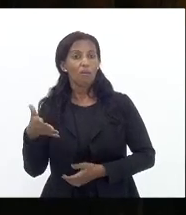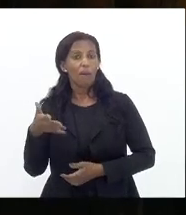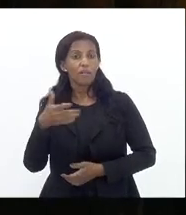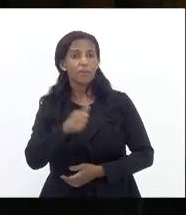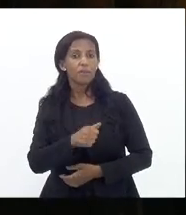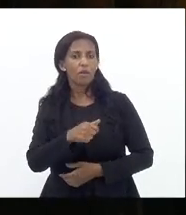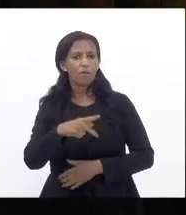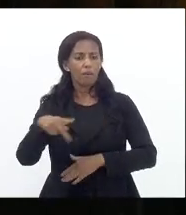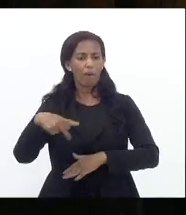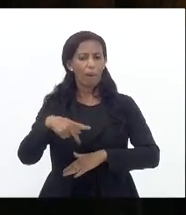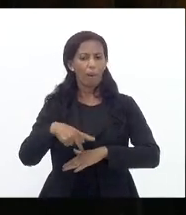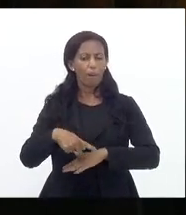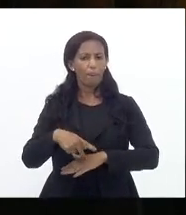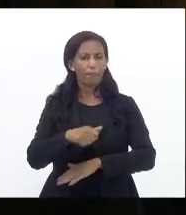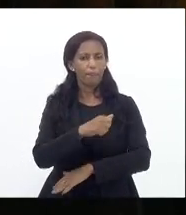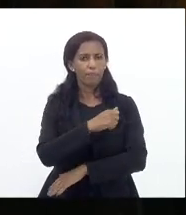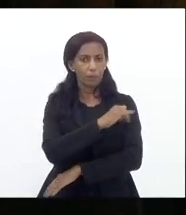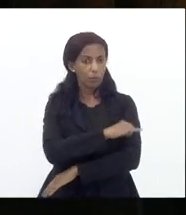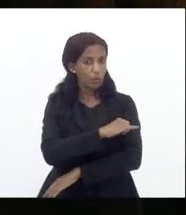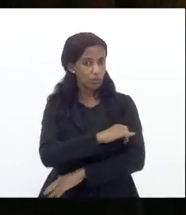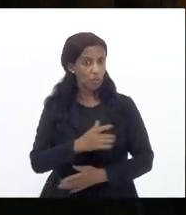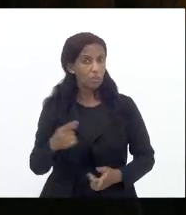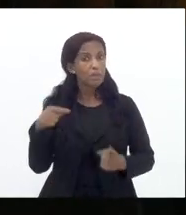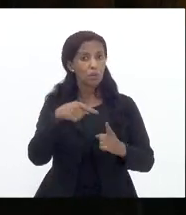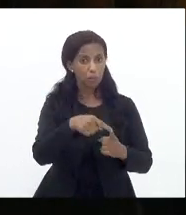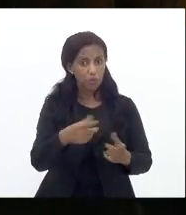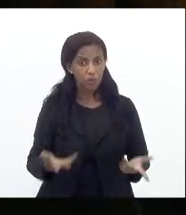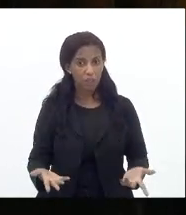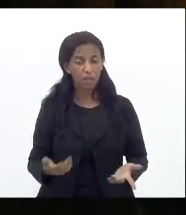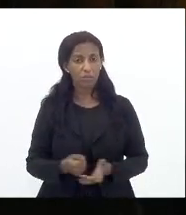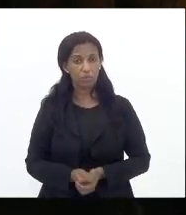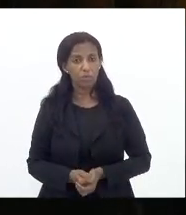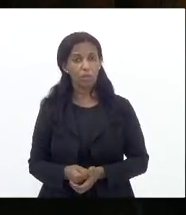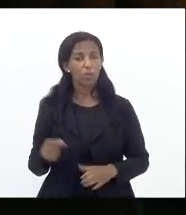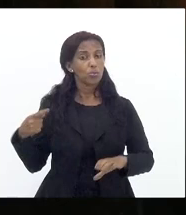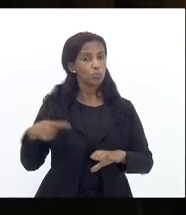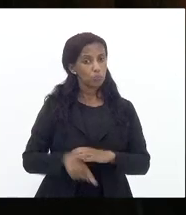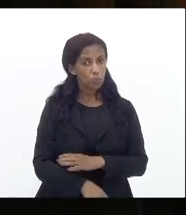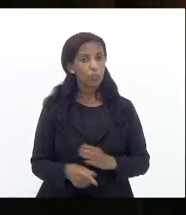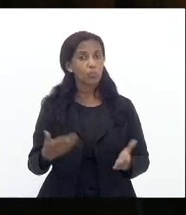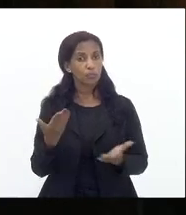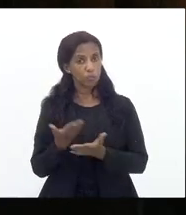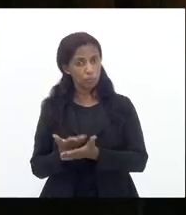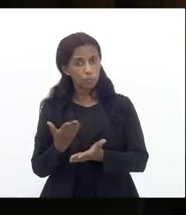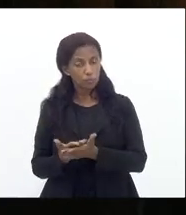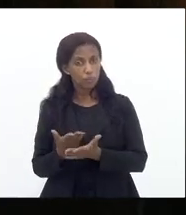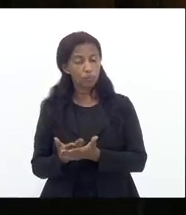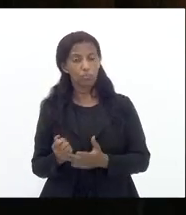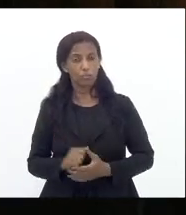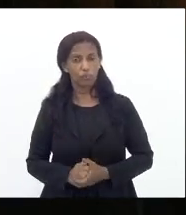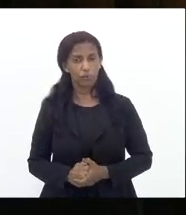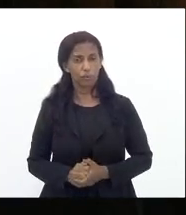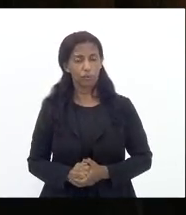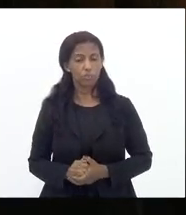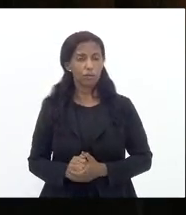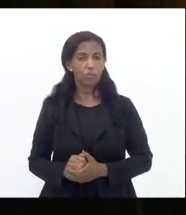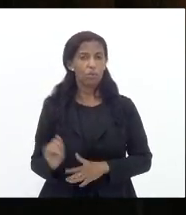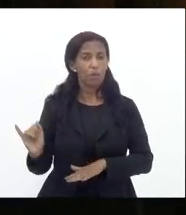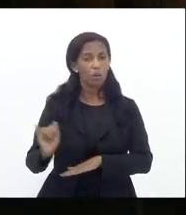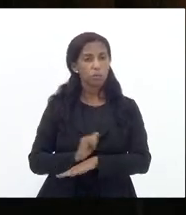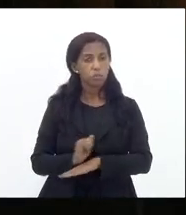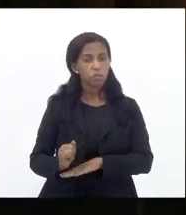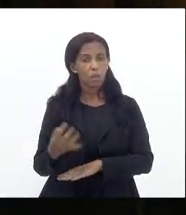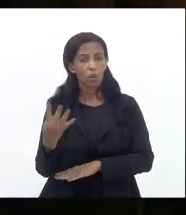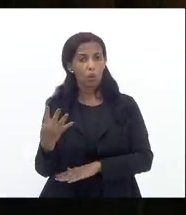a pátria do Rio de Janeiro mas isso é objeto de um profundo estudo que é feito a